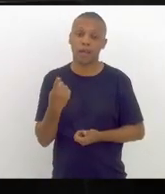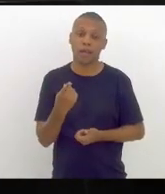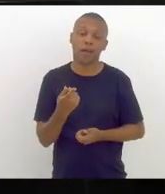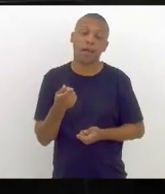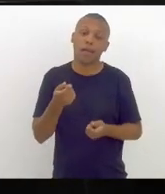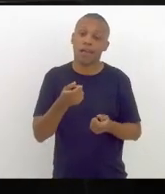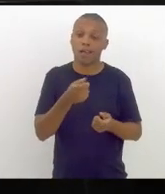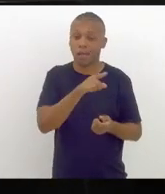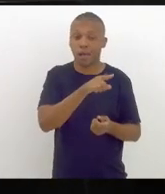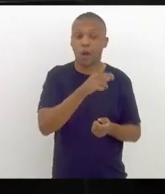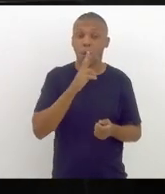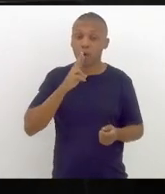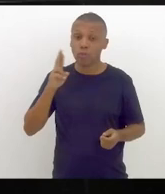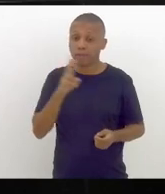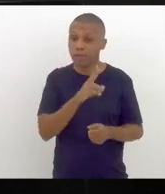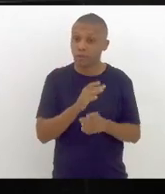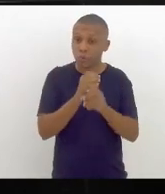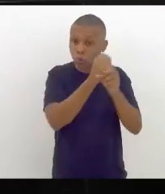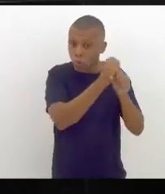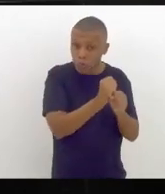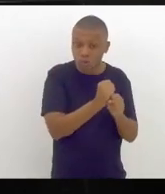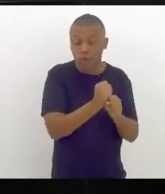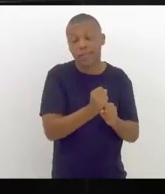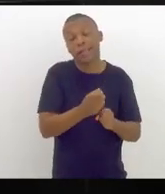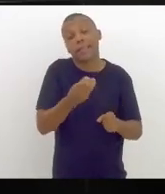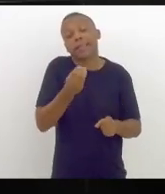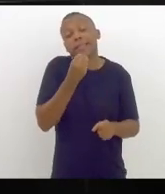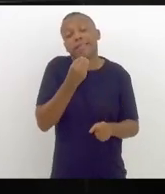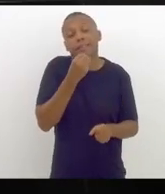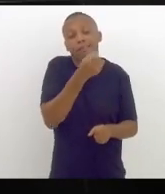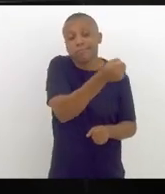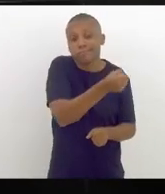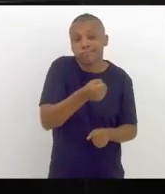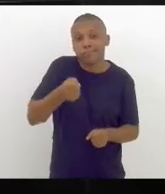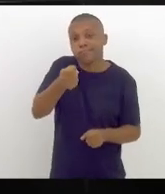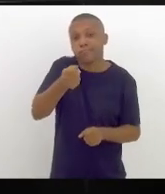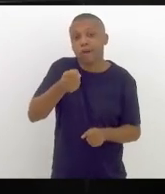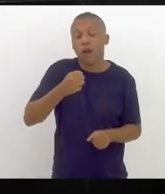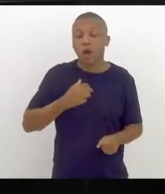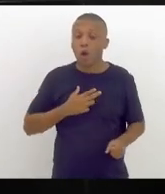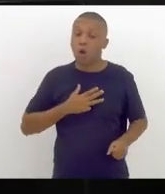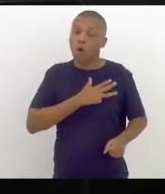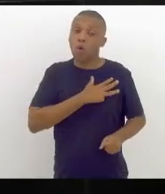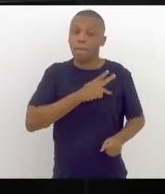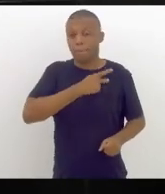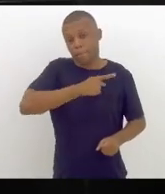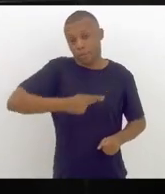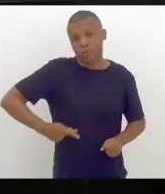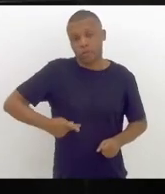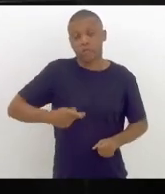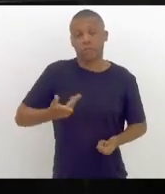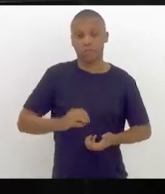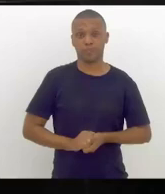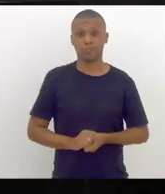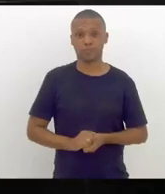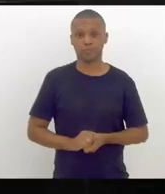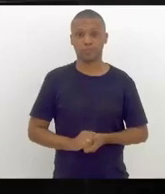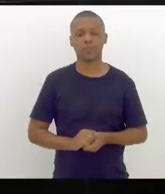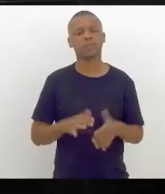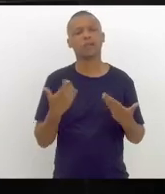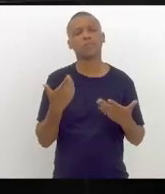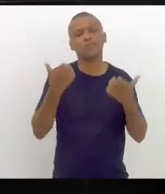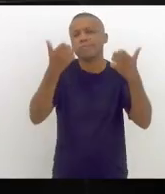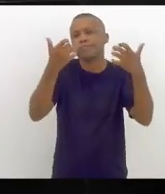Planalto para gerir essa nação, administrar essa nação, o ex-presidente Lula. E eu faço assim uma leitura